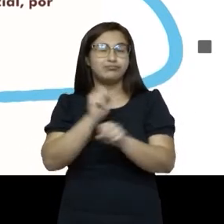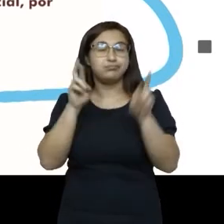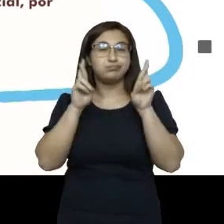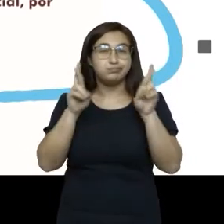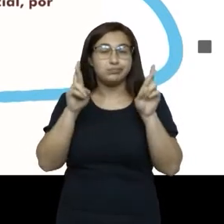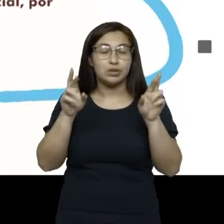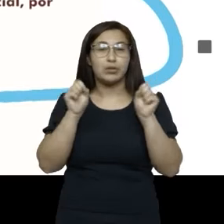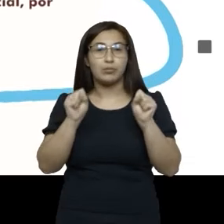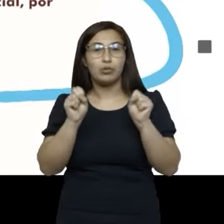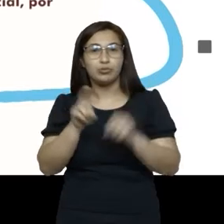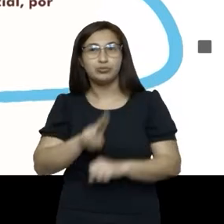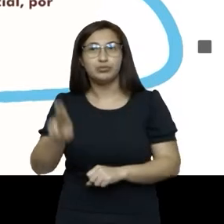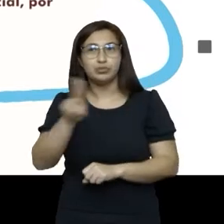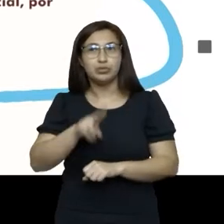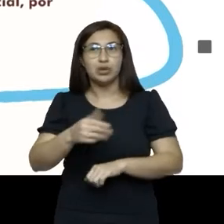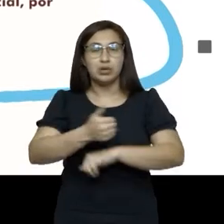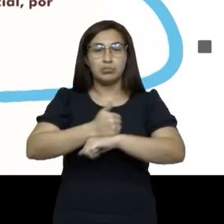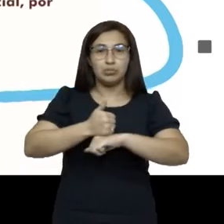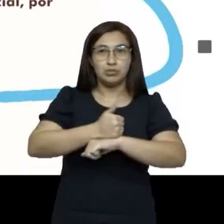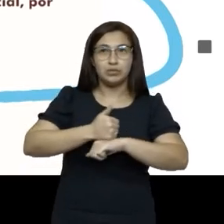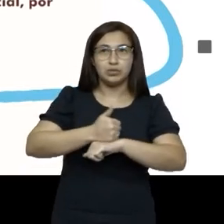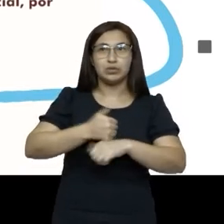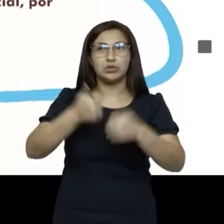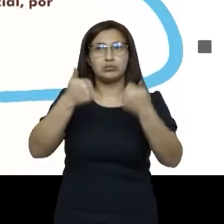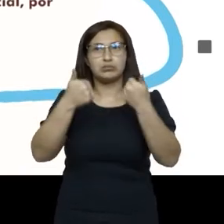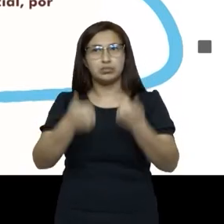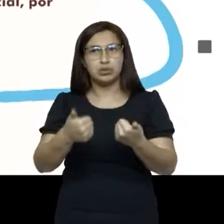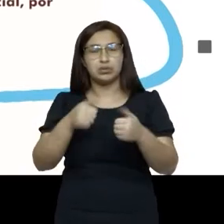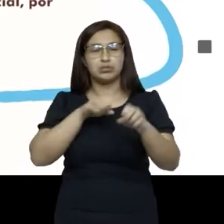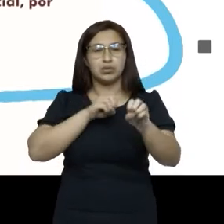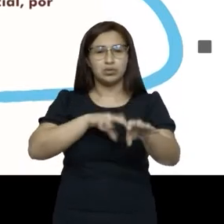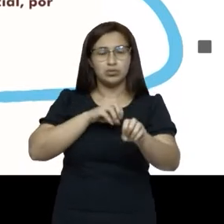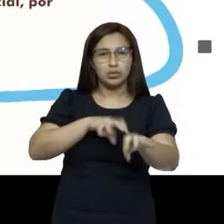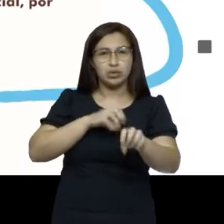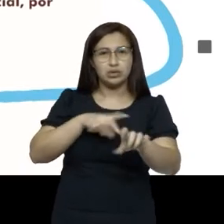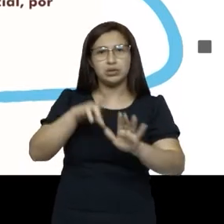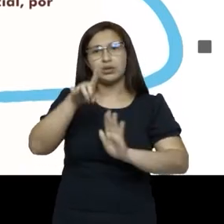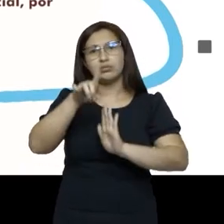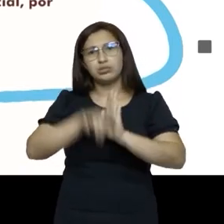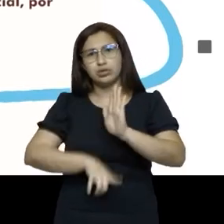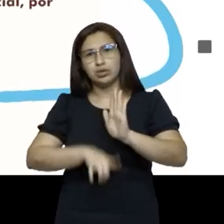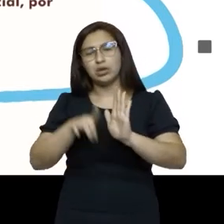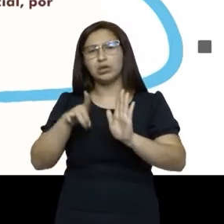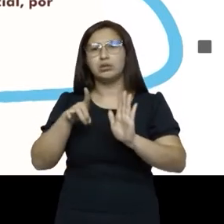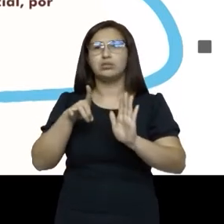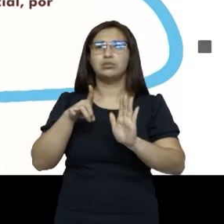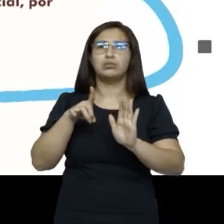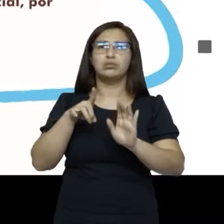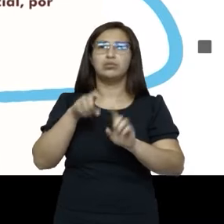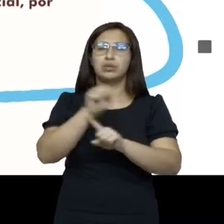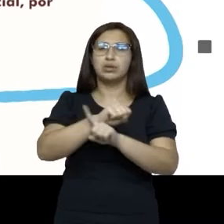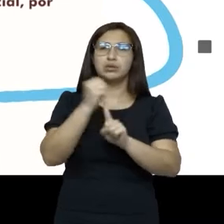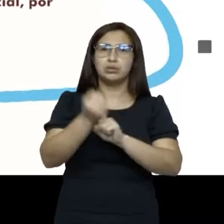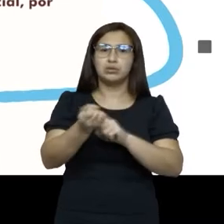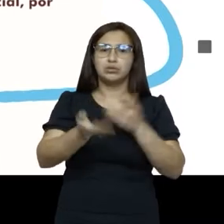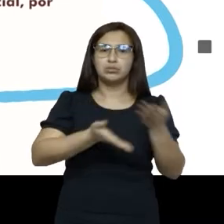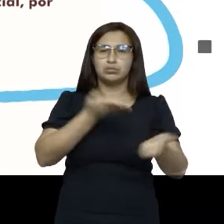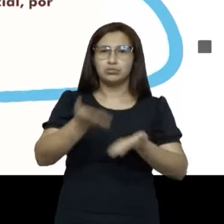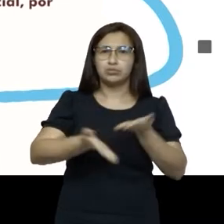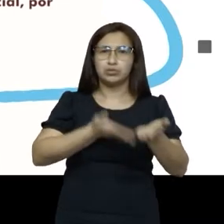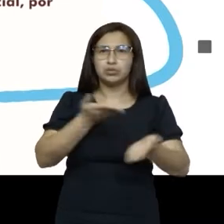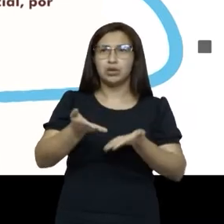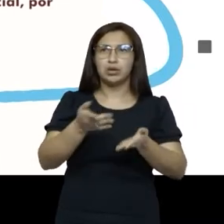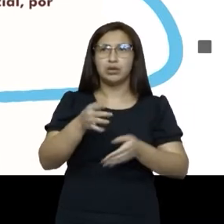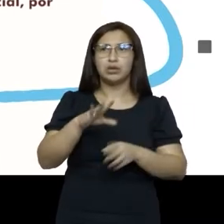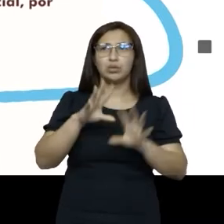ser utilizado por profissionais de direito da educação da assistência social por ativistas dos direitos humanos e coletivos feministas e